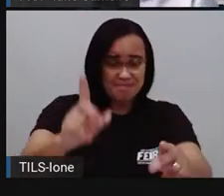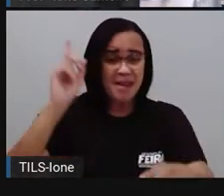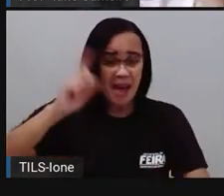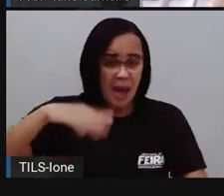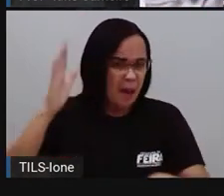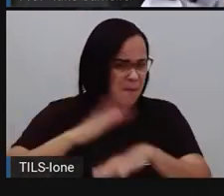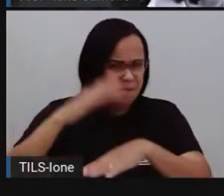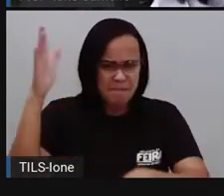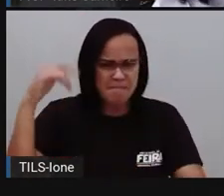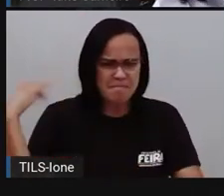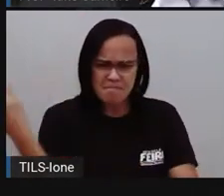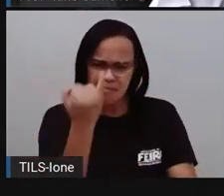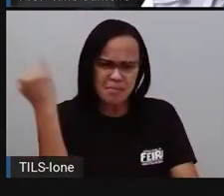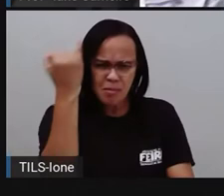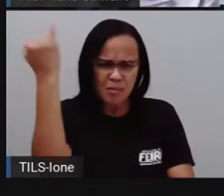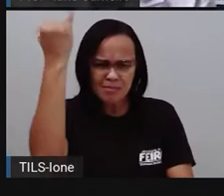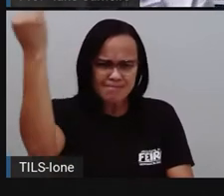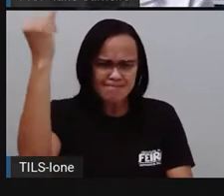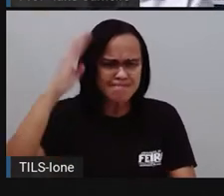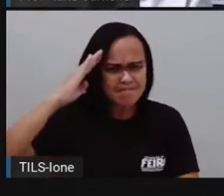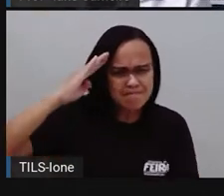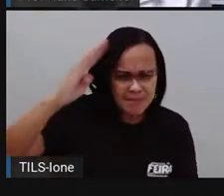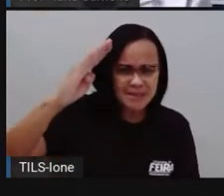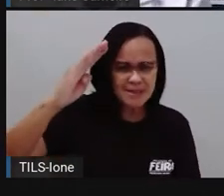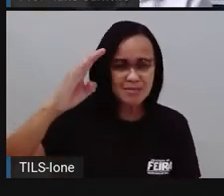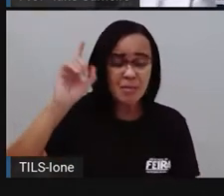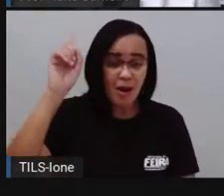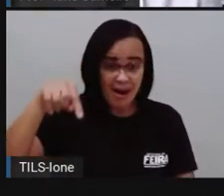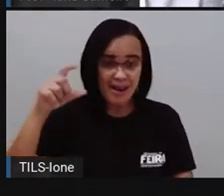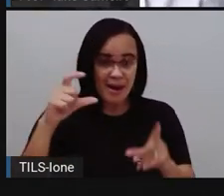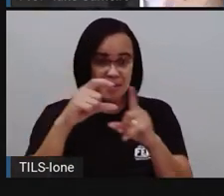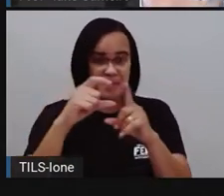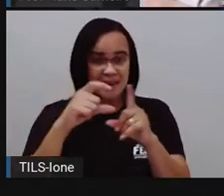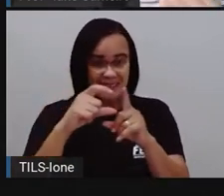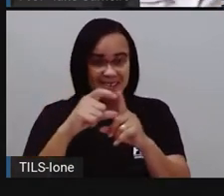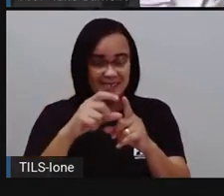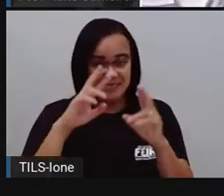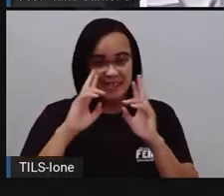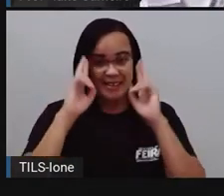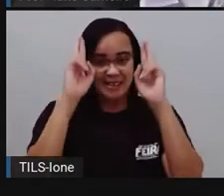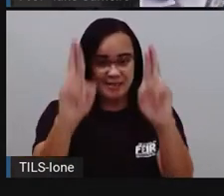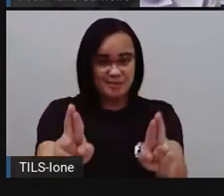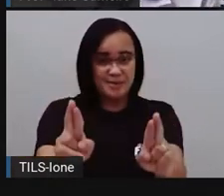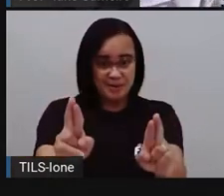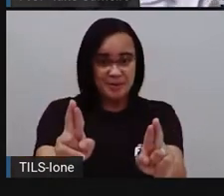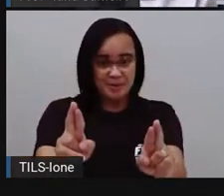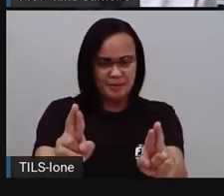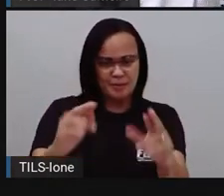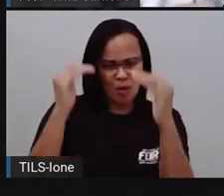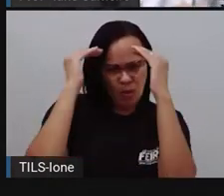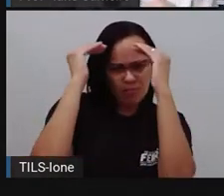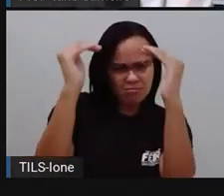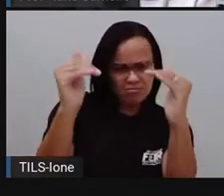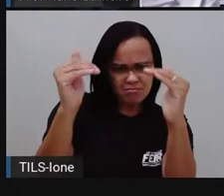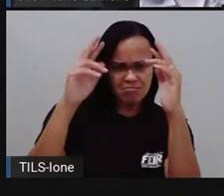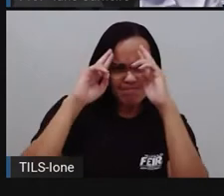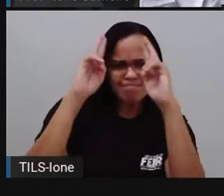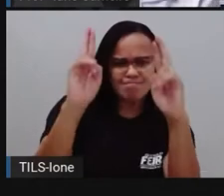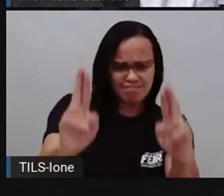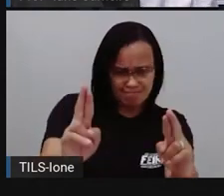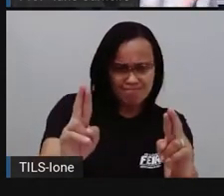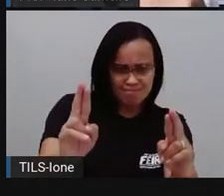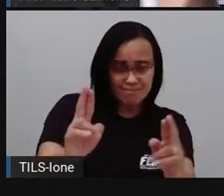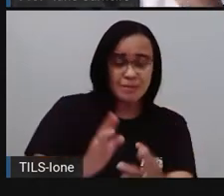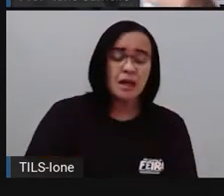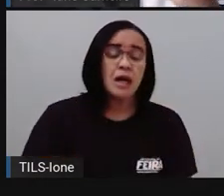colega que gosta de ficar mais quietinho. Tem um colega que é mais agitado. Tem um colega que precisa de ajuda pra poder se locomover.